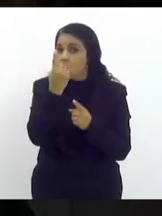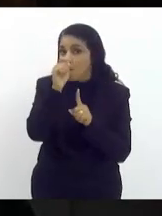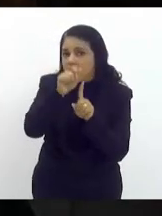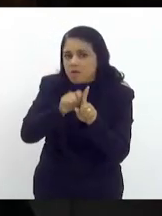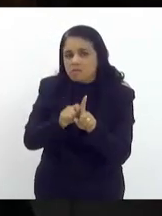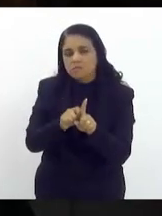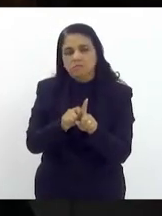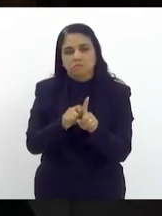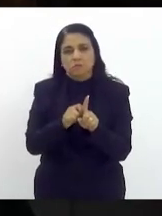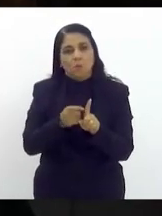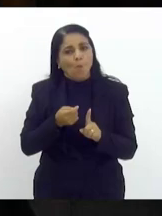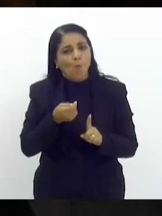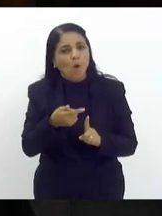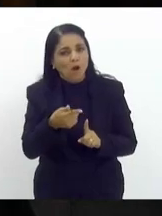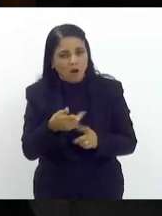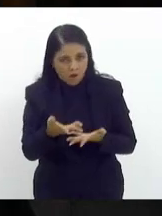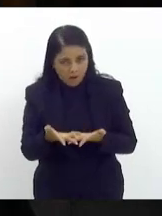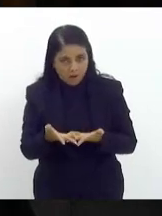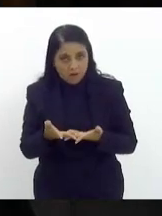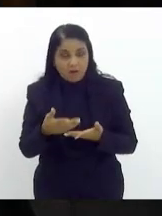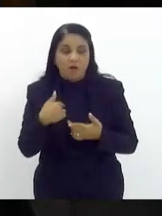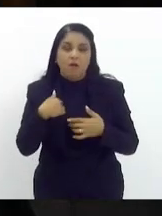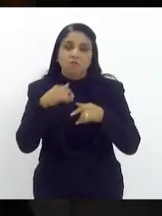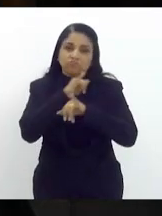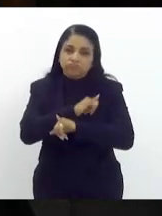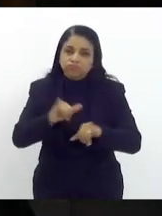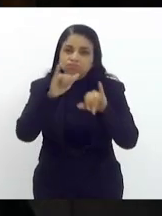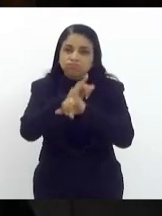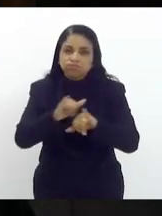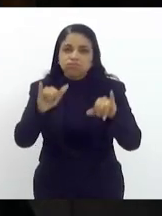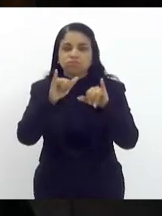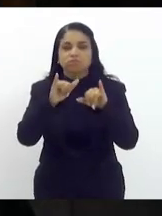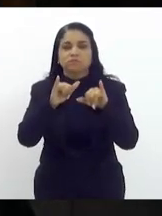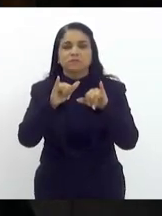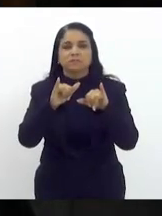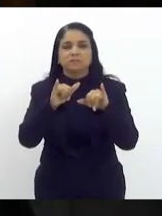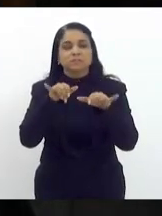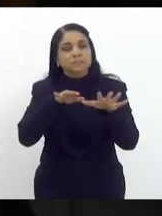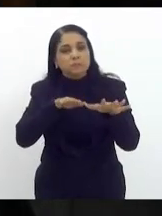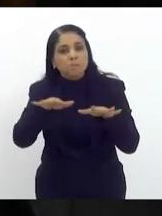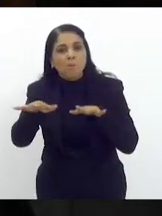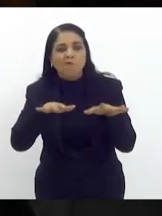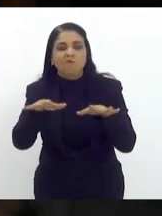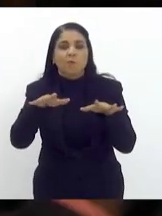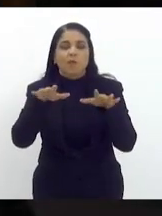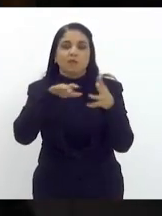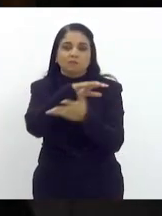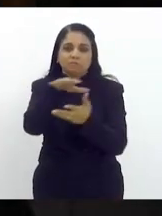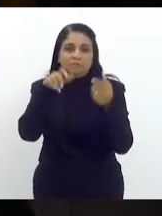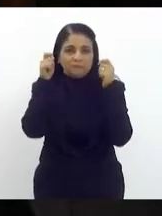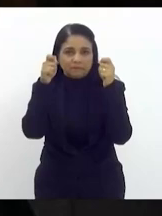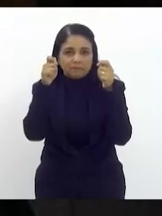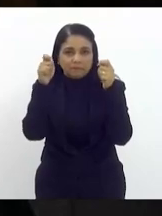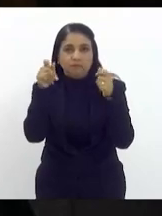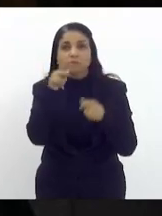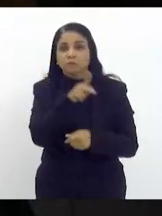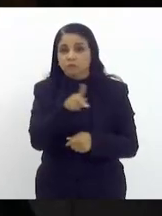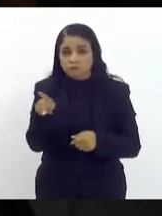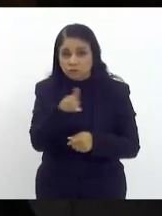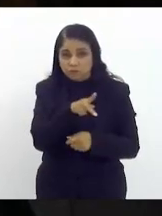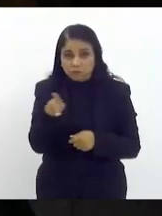eu tenho falado muitíssimo da justeza desse movimento de greve dos professores